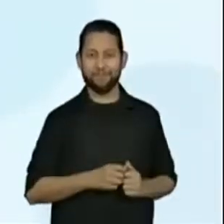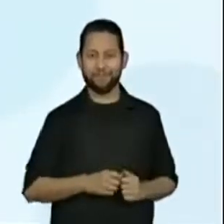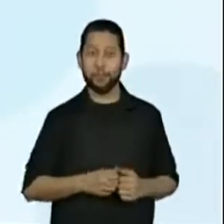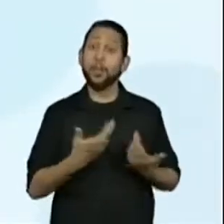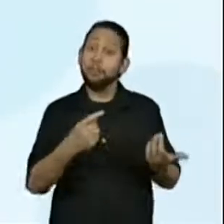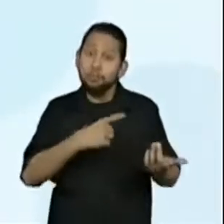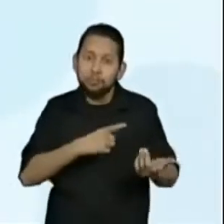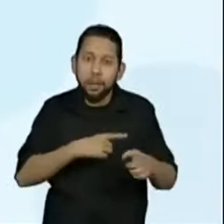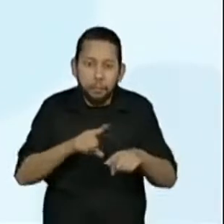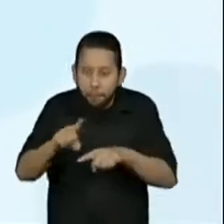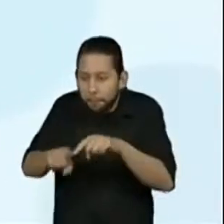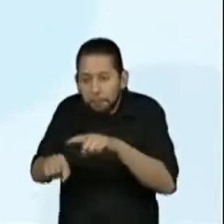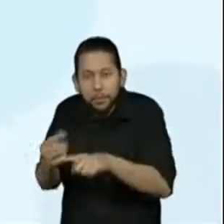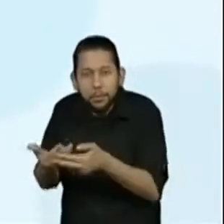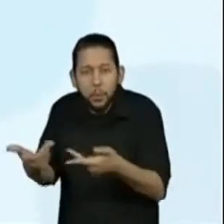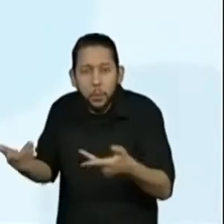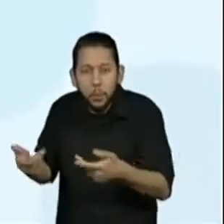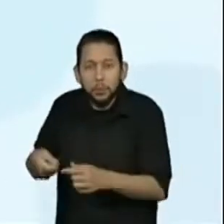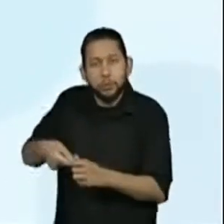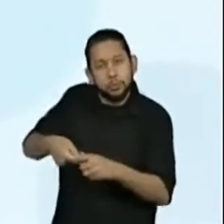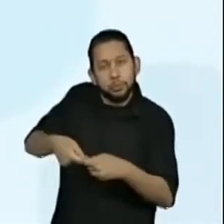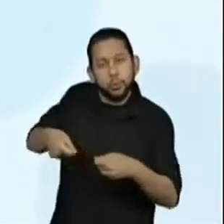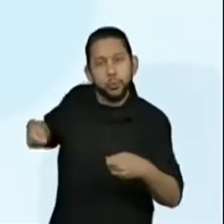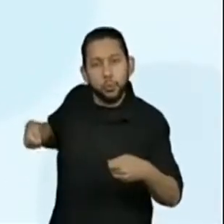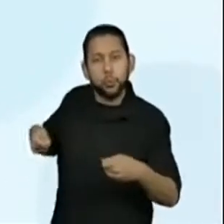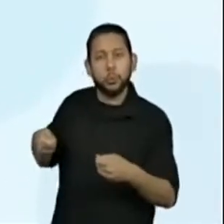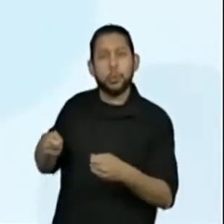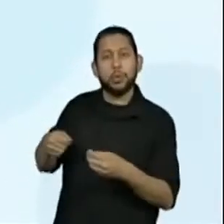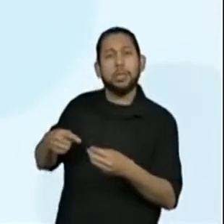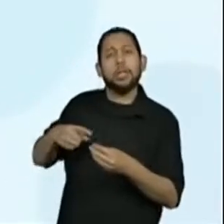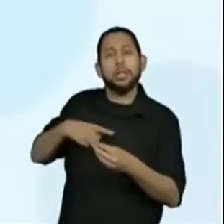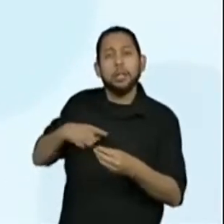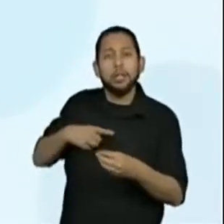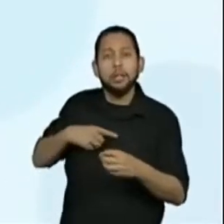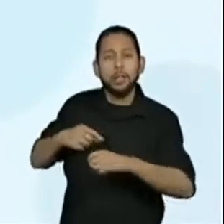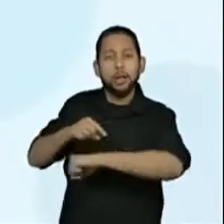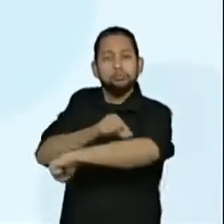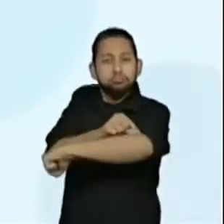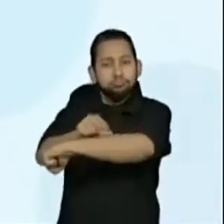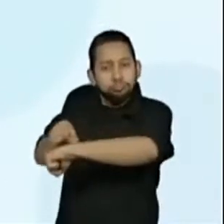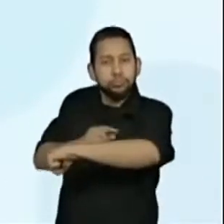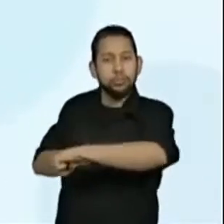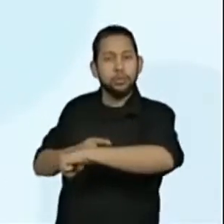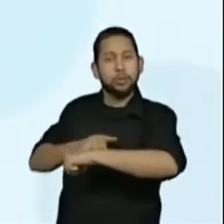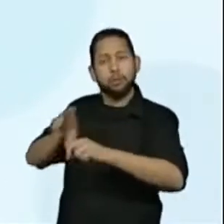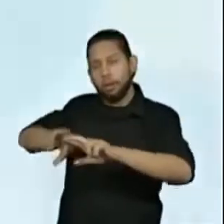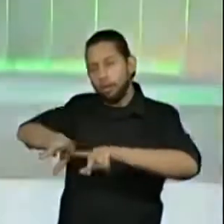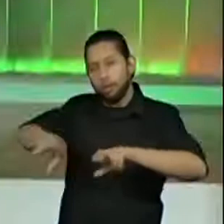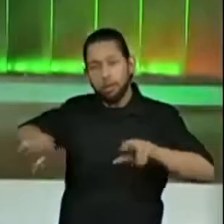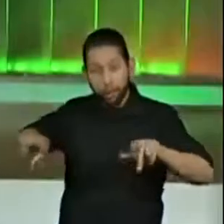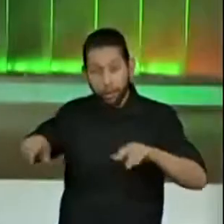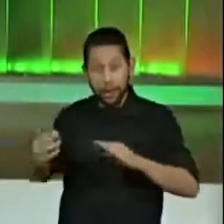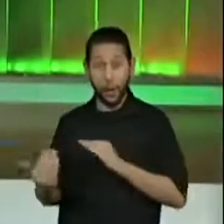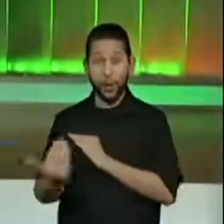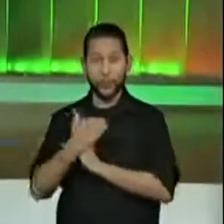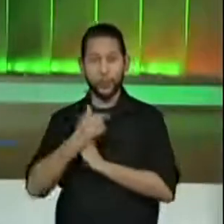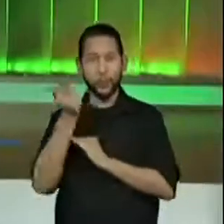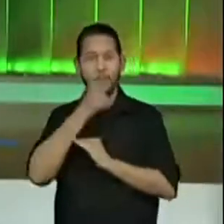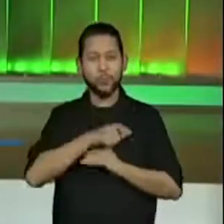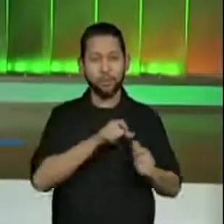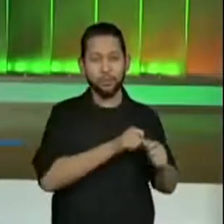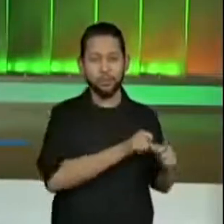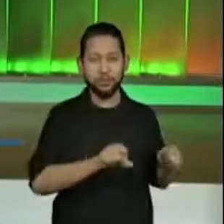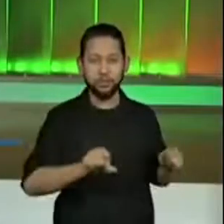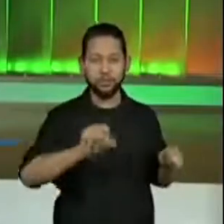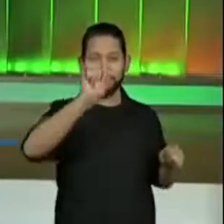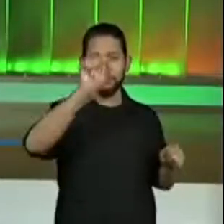utilizando instrumentos, né? A gente vai, instrumentos utilizados para medir o comprimento, né? Então a gente vai usar alguns instrumentos aí para